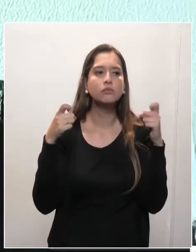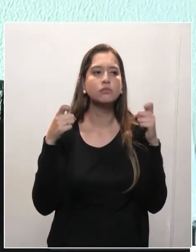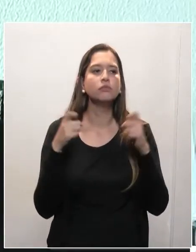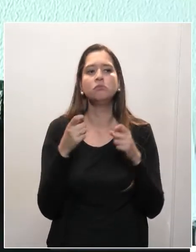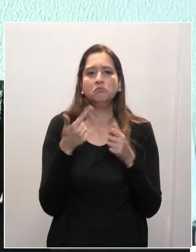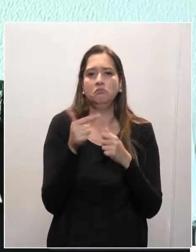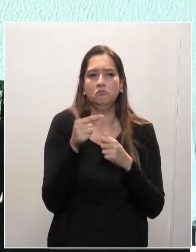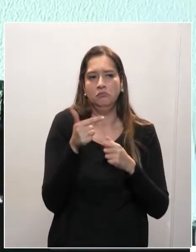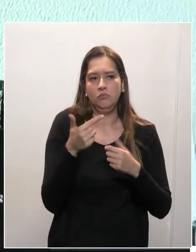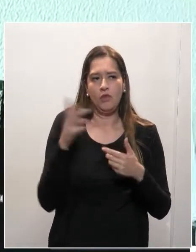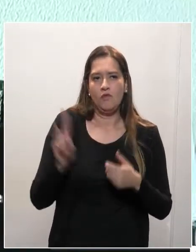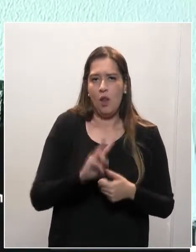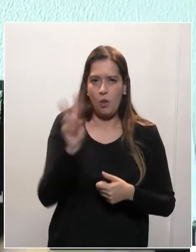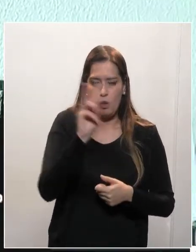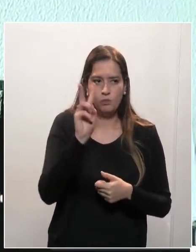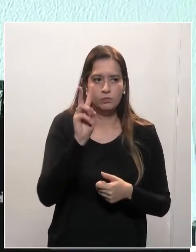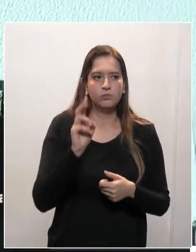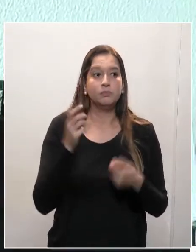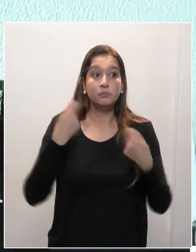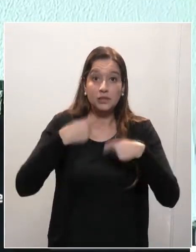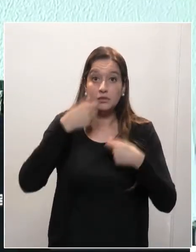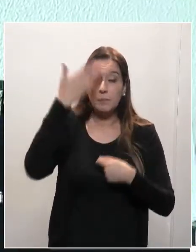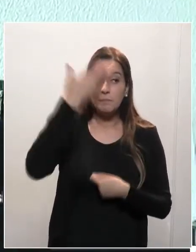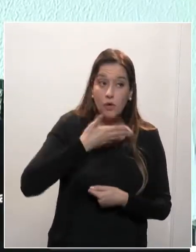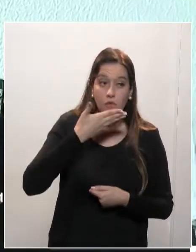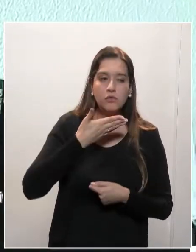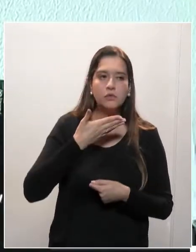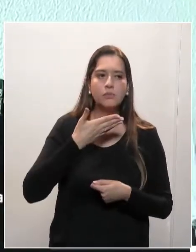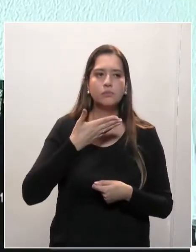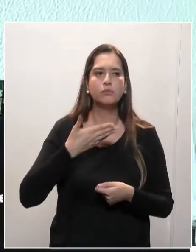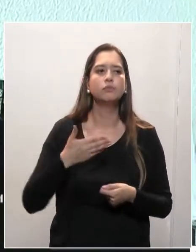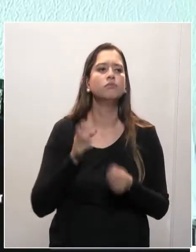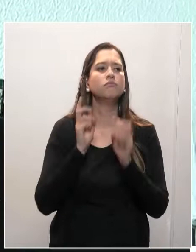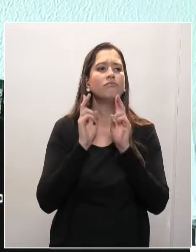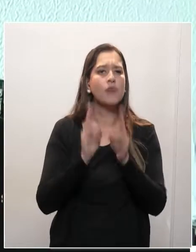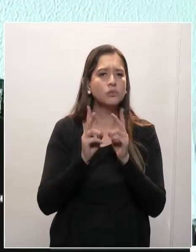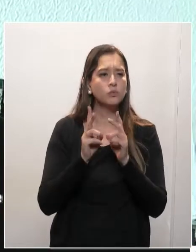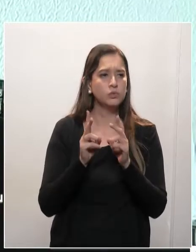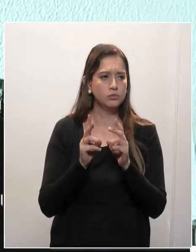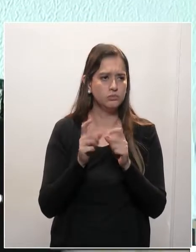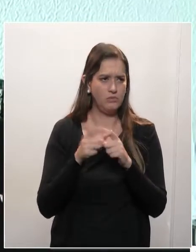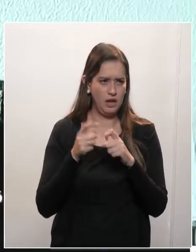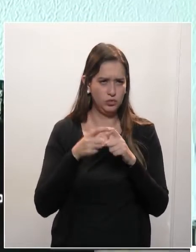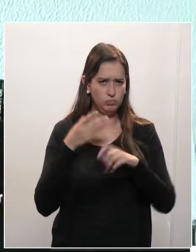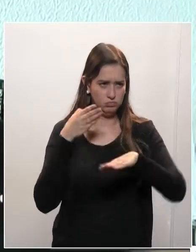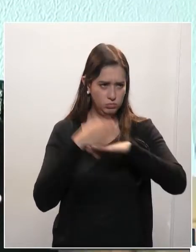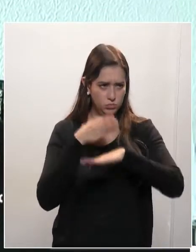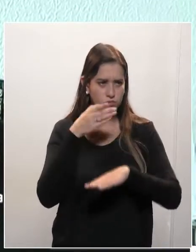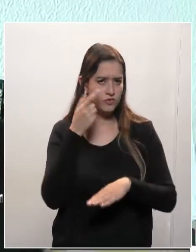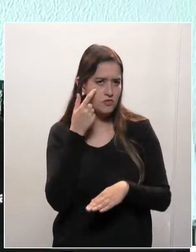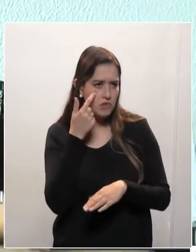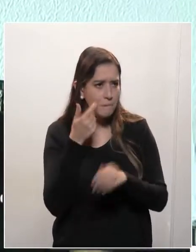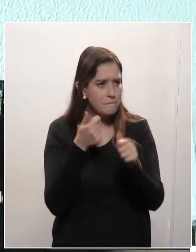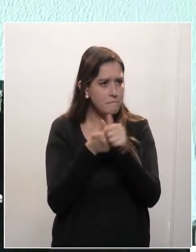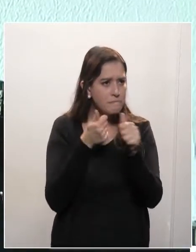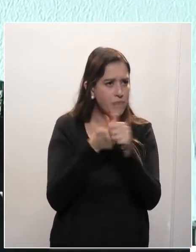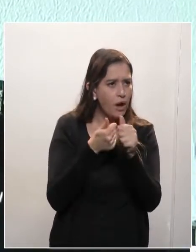que o médico levantar de manhã e no posto de saúde da esquina e falar assim, hoje a gente vai eleger qual medicamente eu